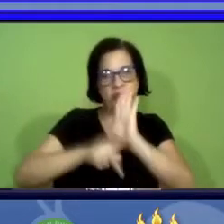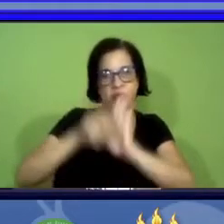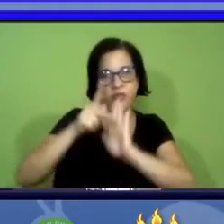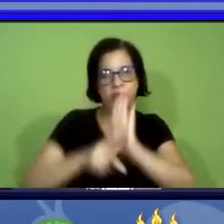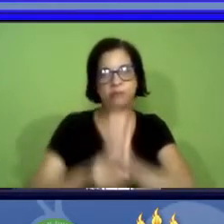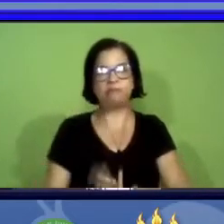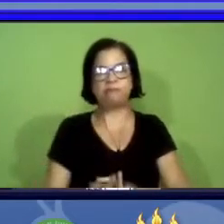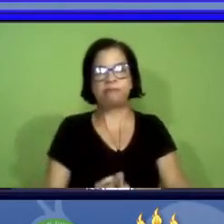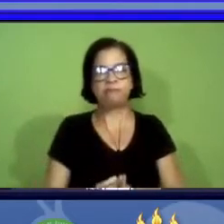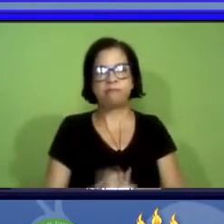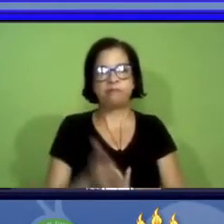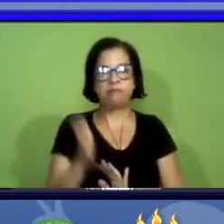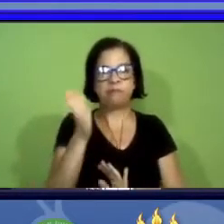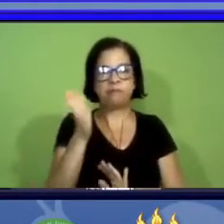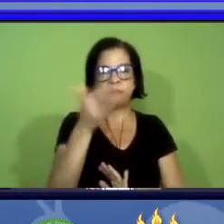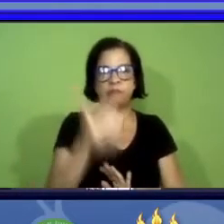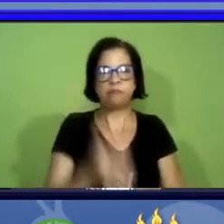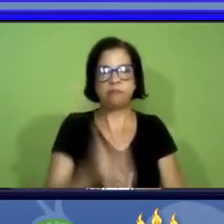próximo